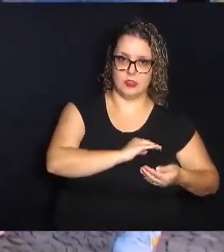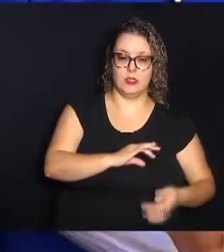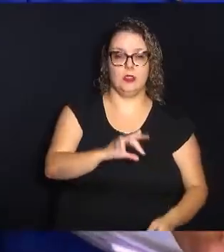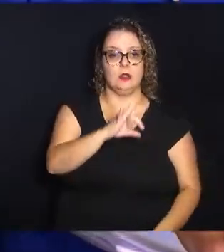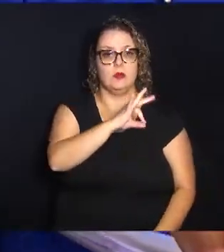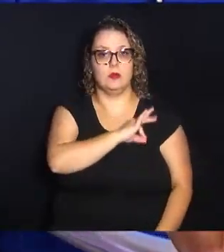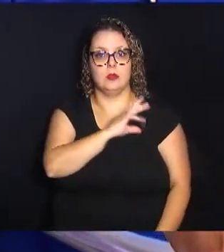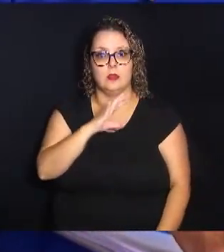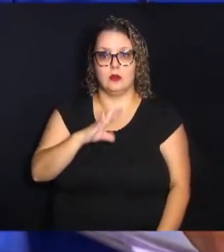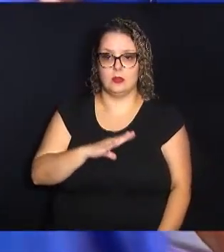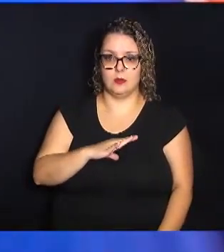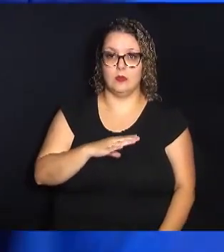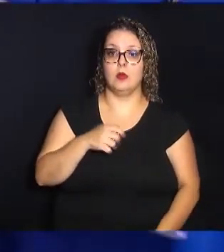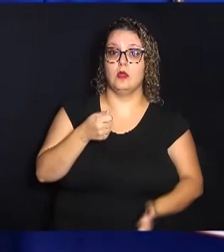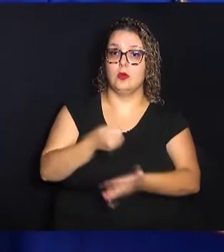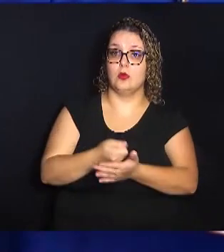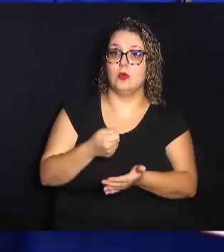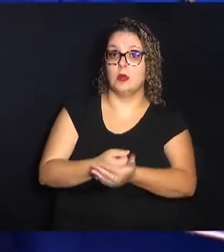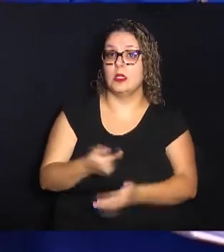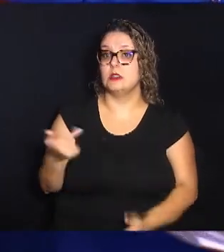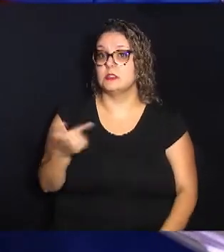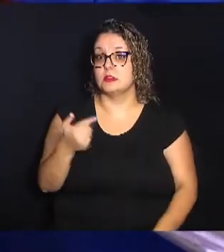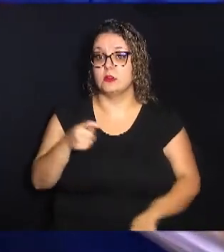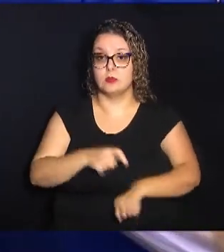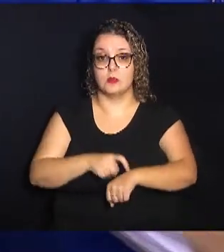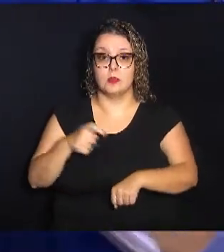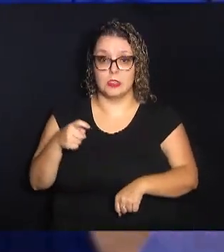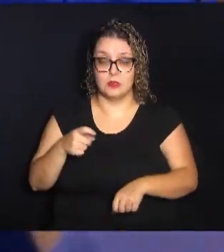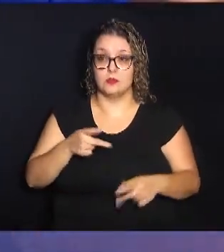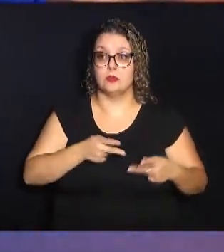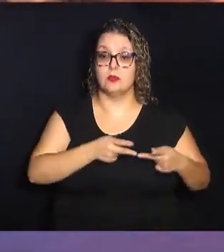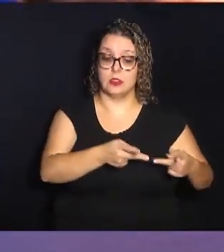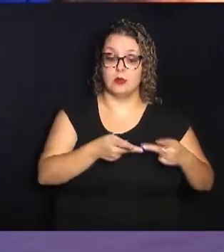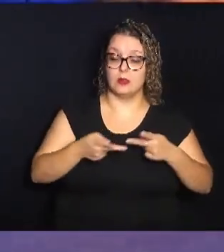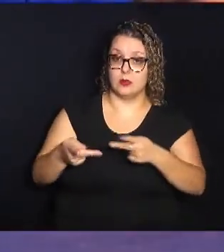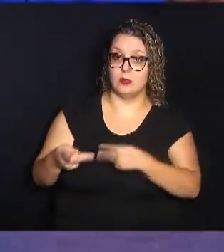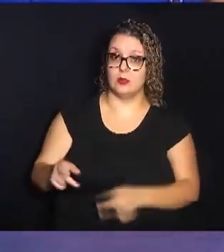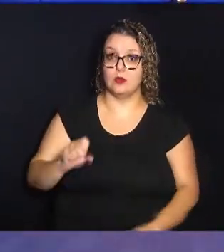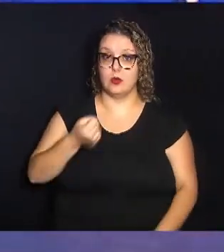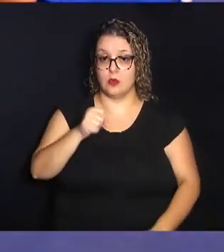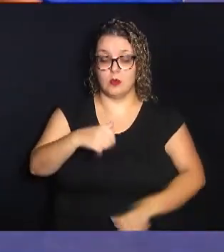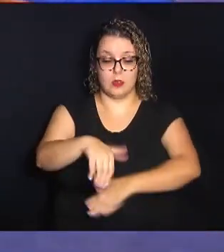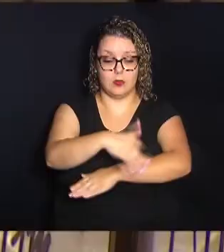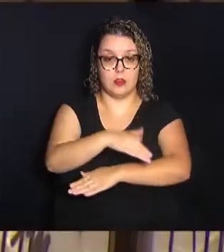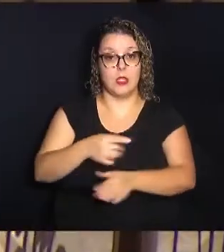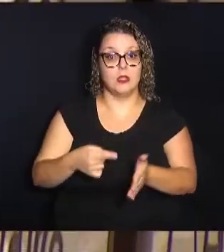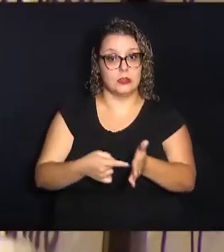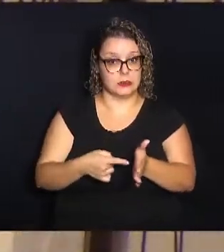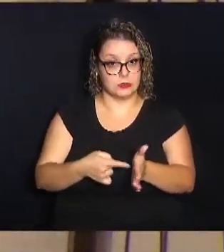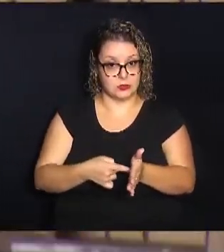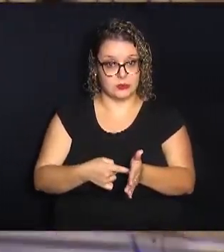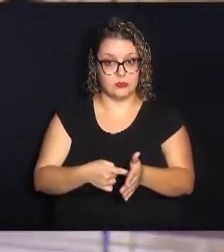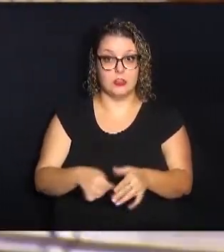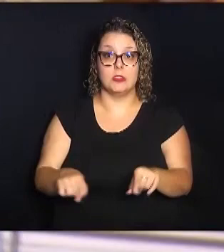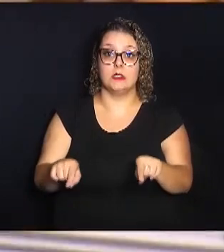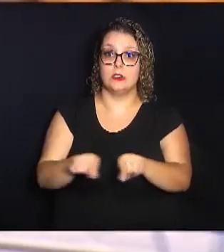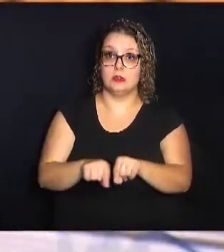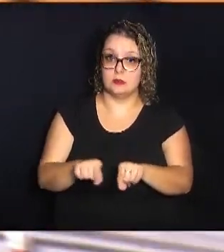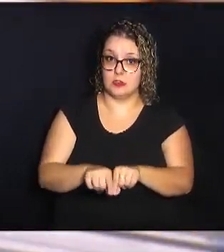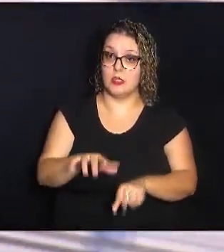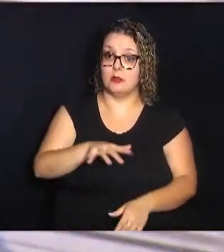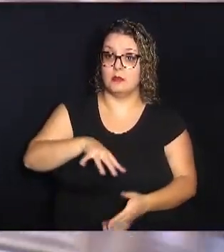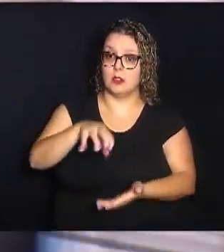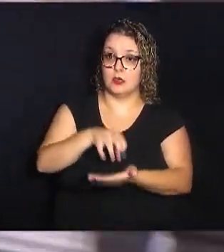Municipal, cumpriram sua segunda etapa visitando oito endereços denunciados, inclusive na região